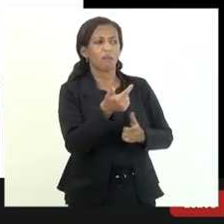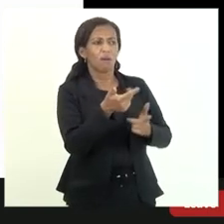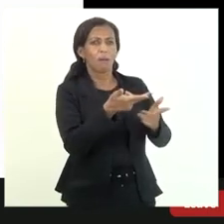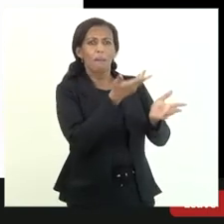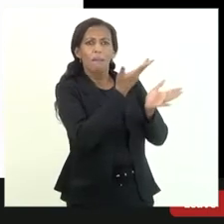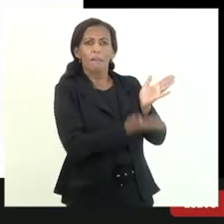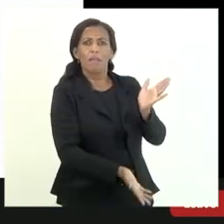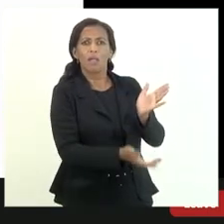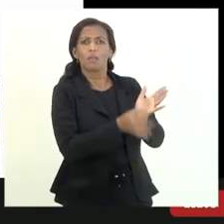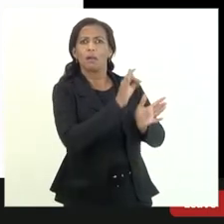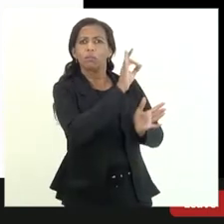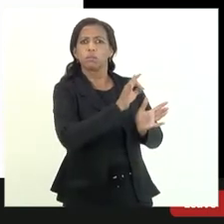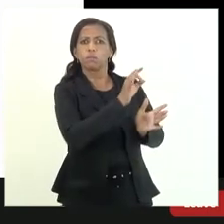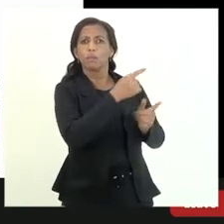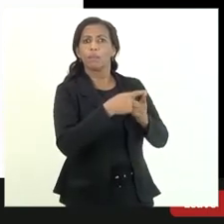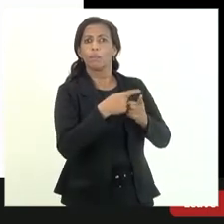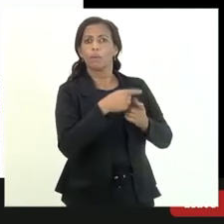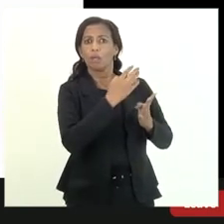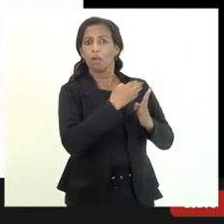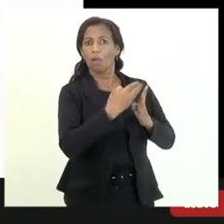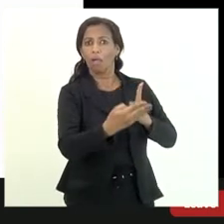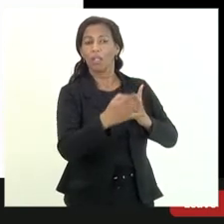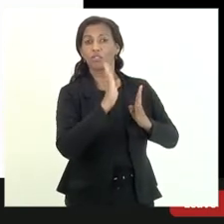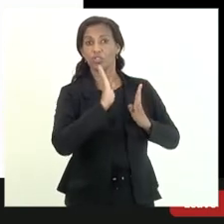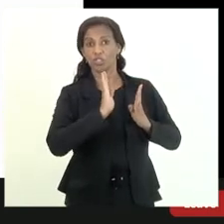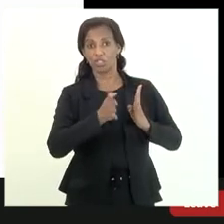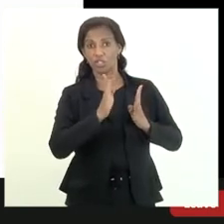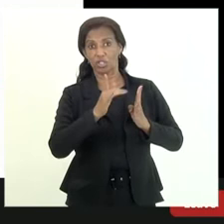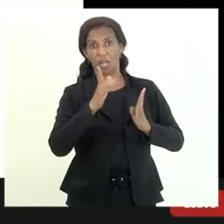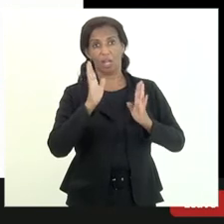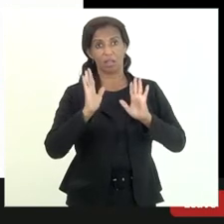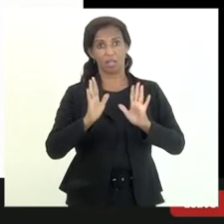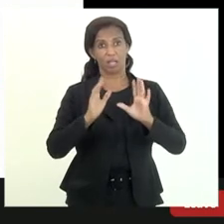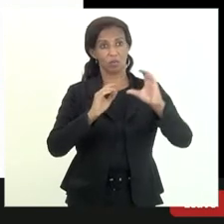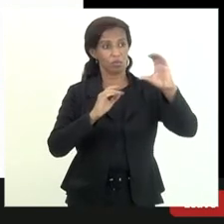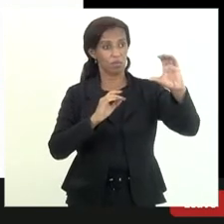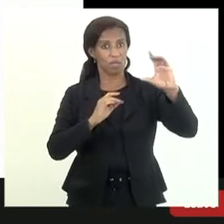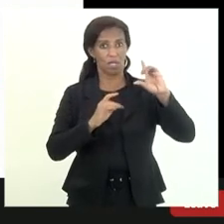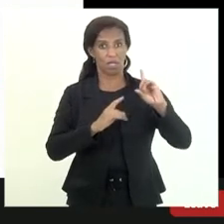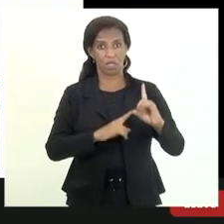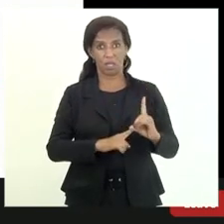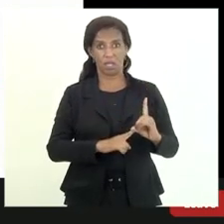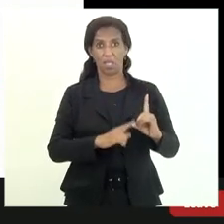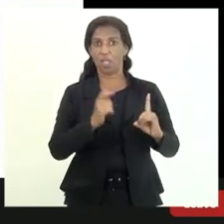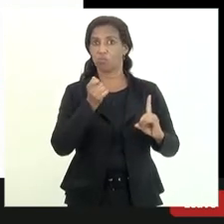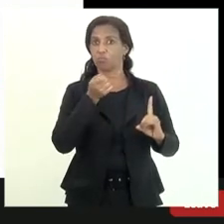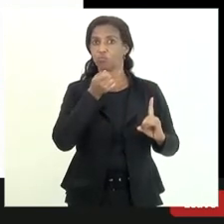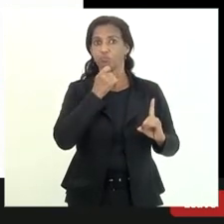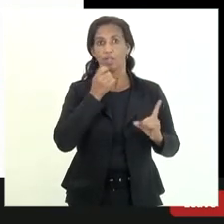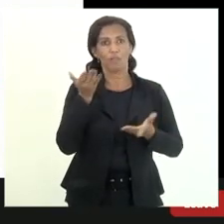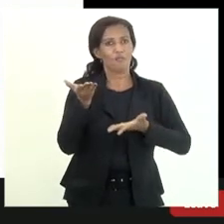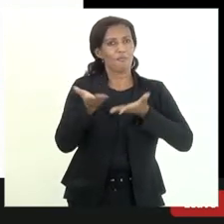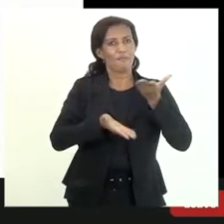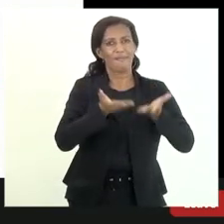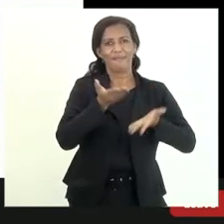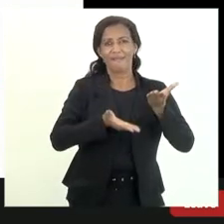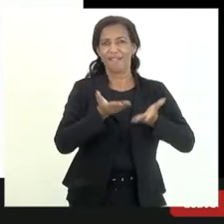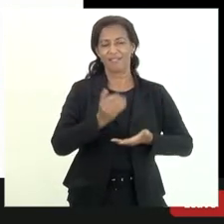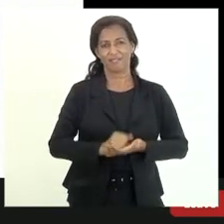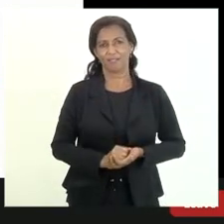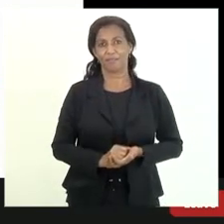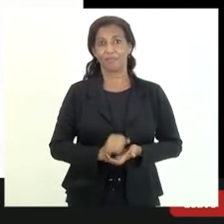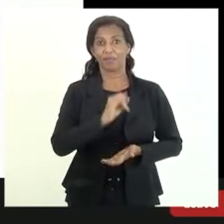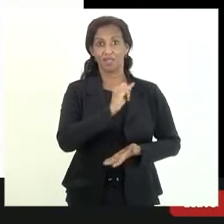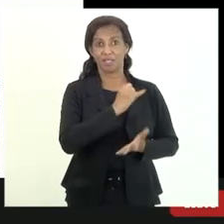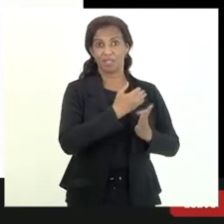ajuste para perda porque os créditos que foram classificados no rating C e D eles não vão para o balanço então se